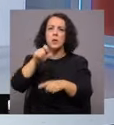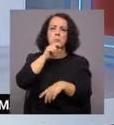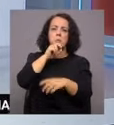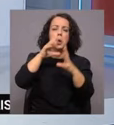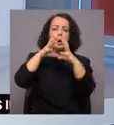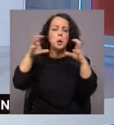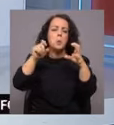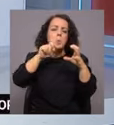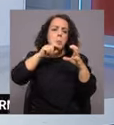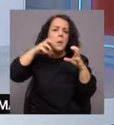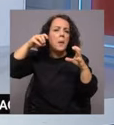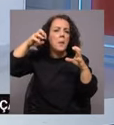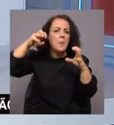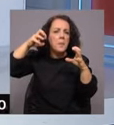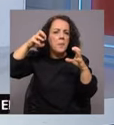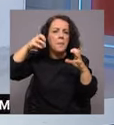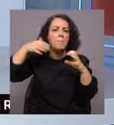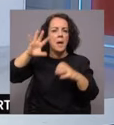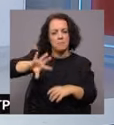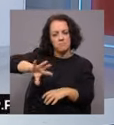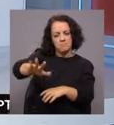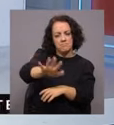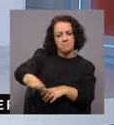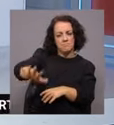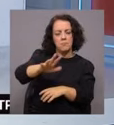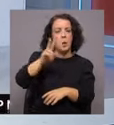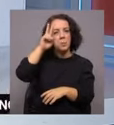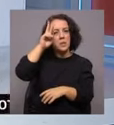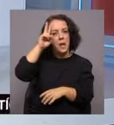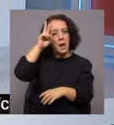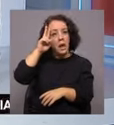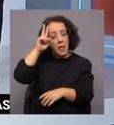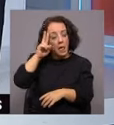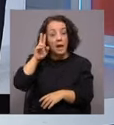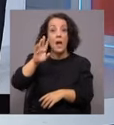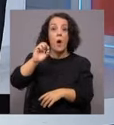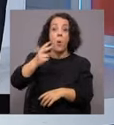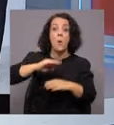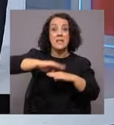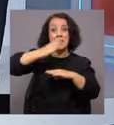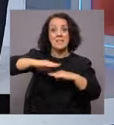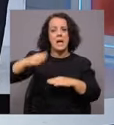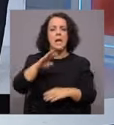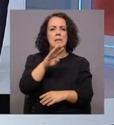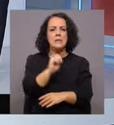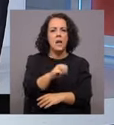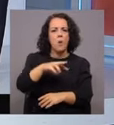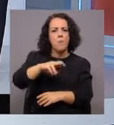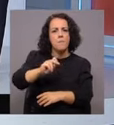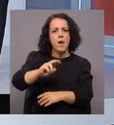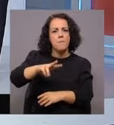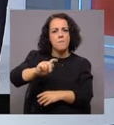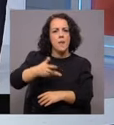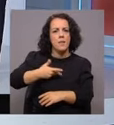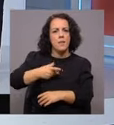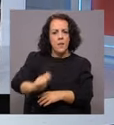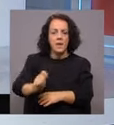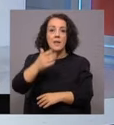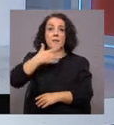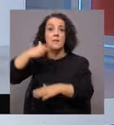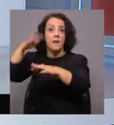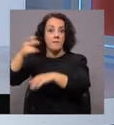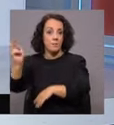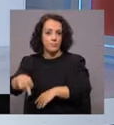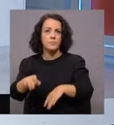particular na região de Porto Alegre, pode ser na forma de neve na Serra de São Mamede. Temos máximas a rondar os 5 para Porto Alegre, 6 para Castelo